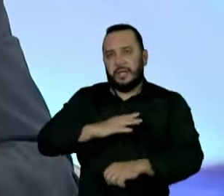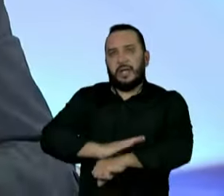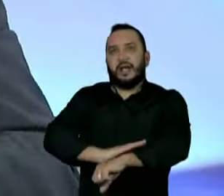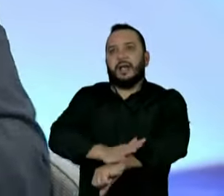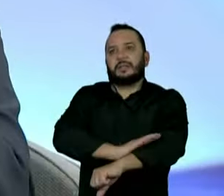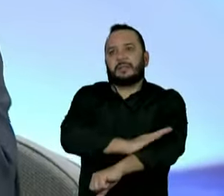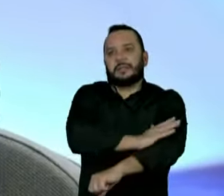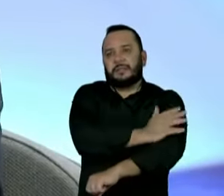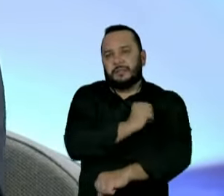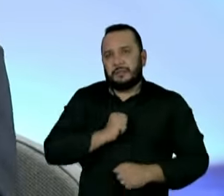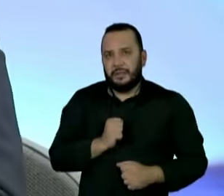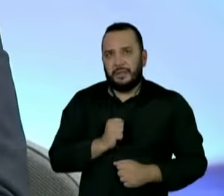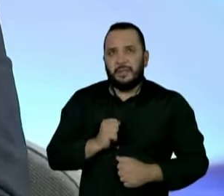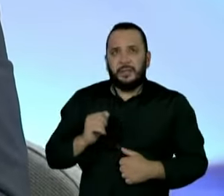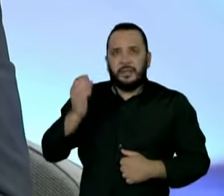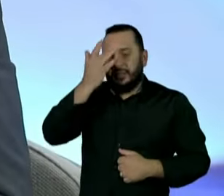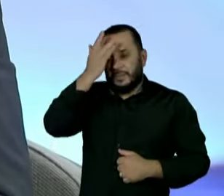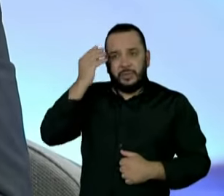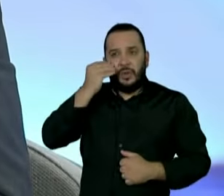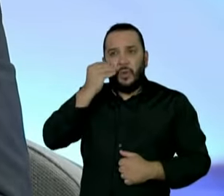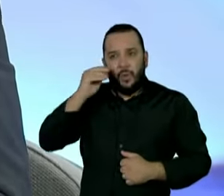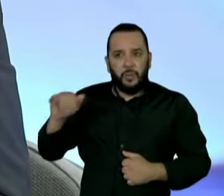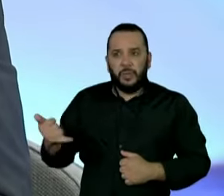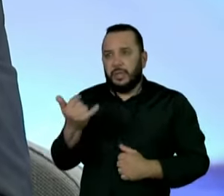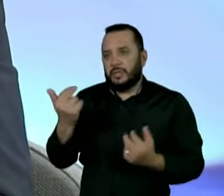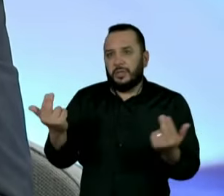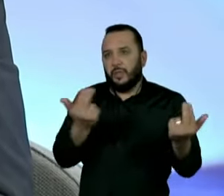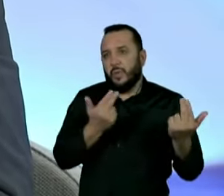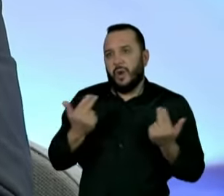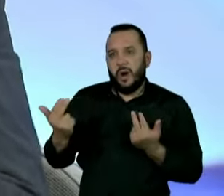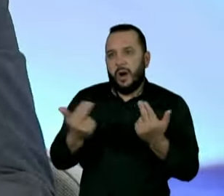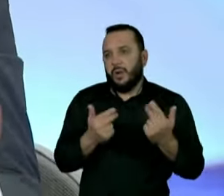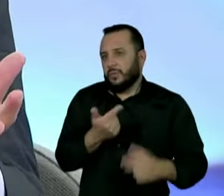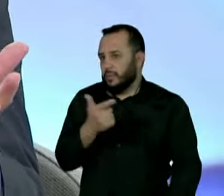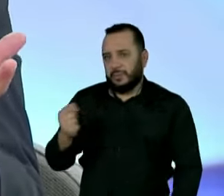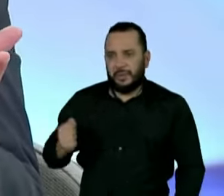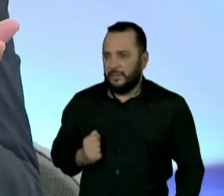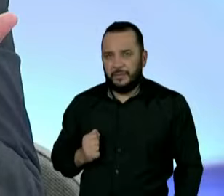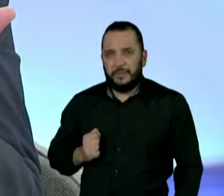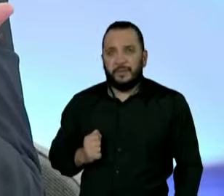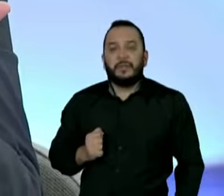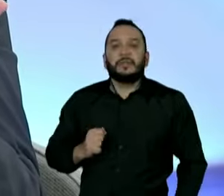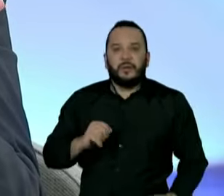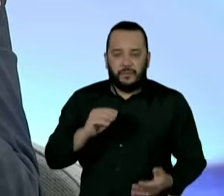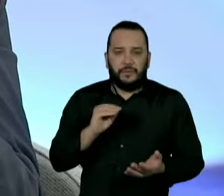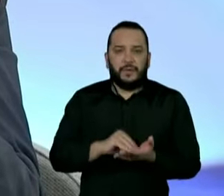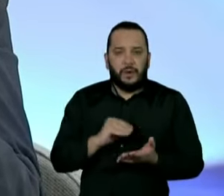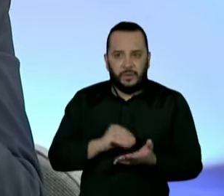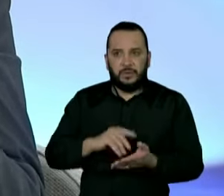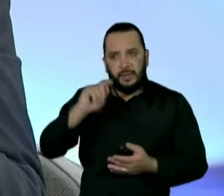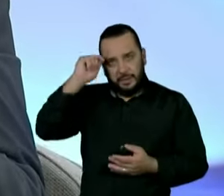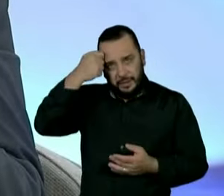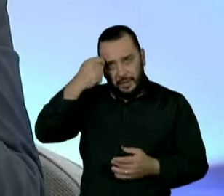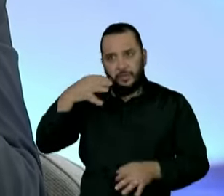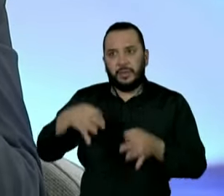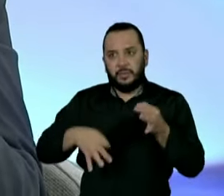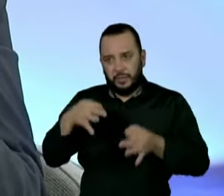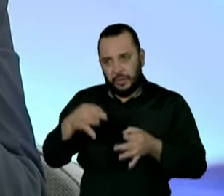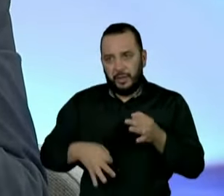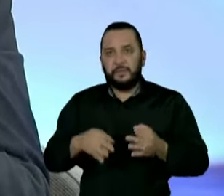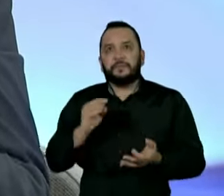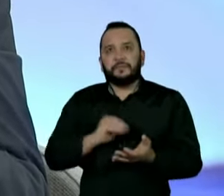onde as pessoas não tiveram as mesmas oportunidades. Então, isso provocou que nós não tenhamos o mesmo número de negros nos tribunais,